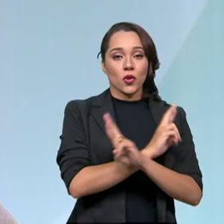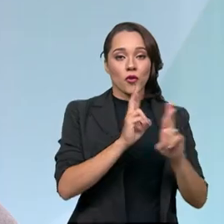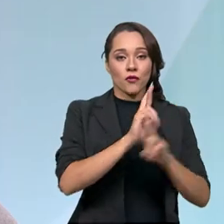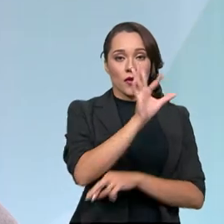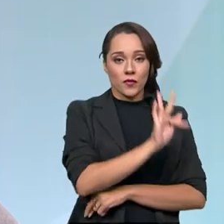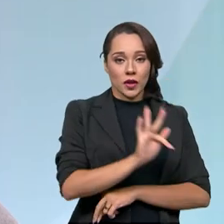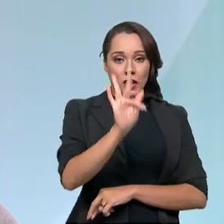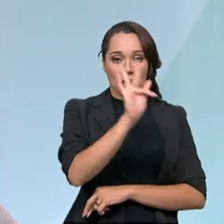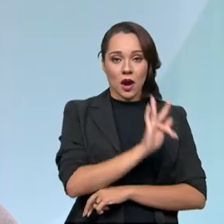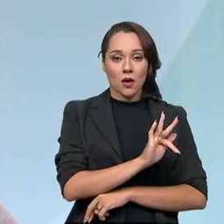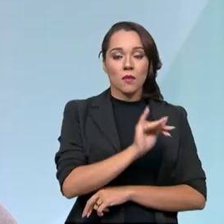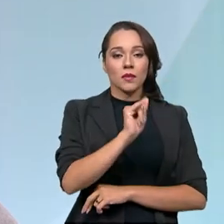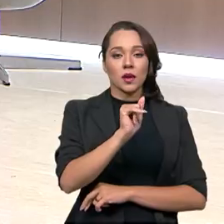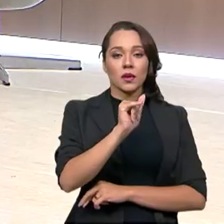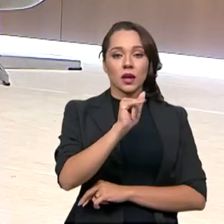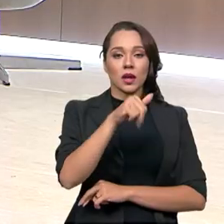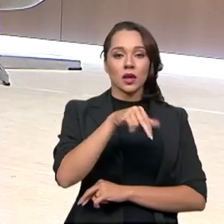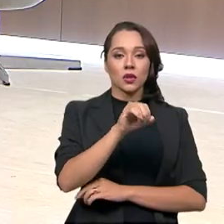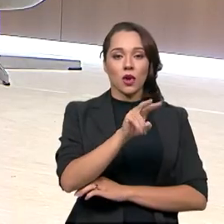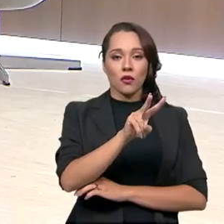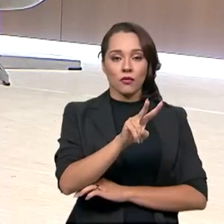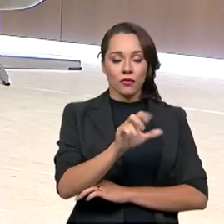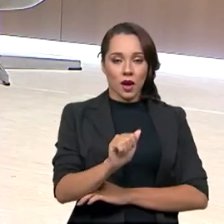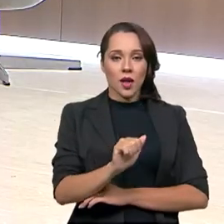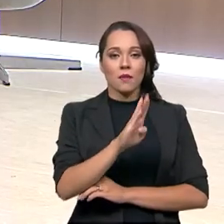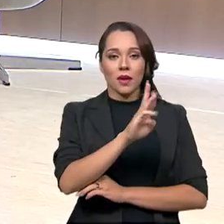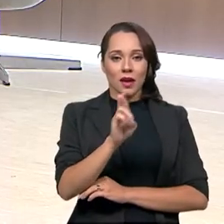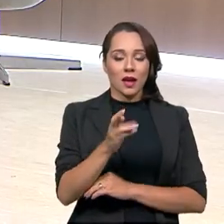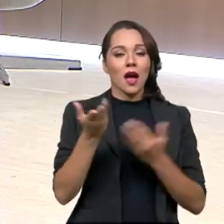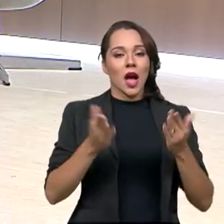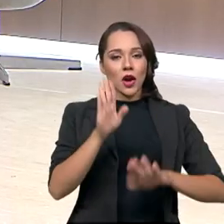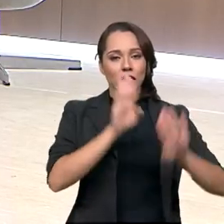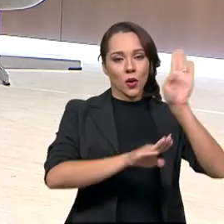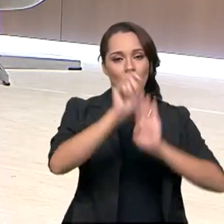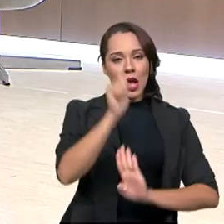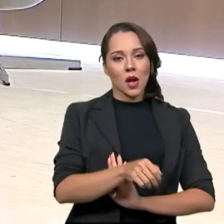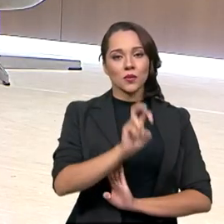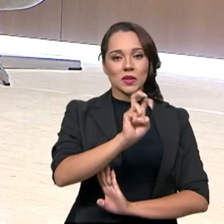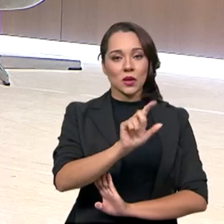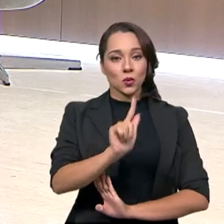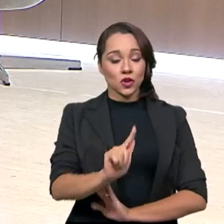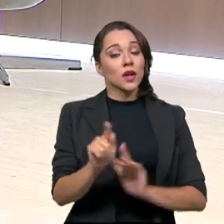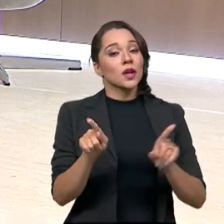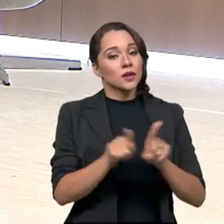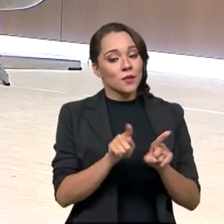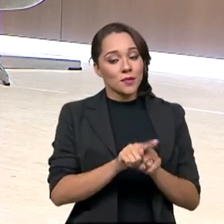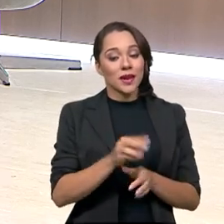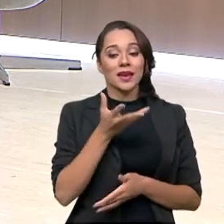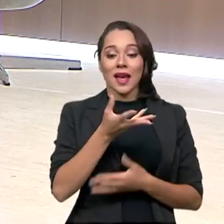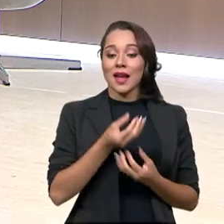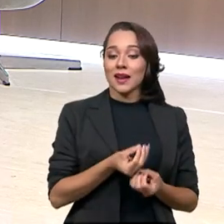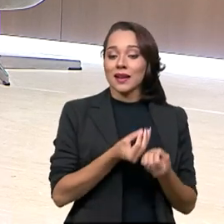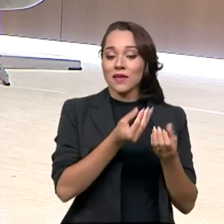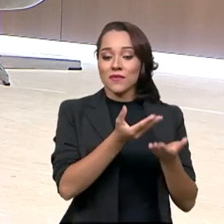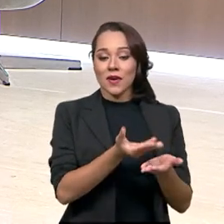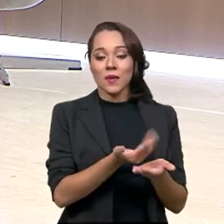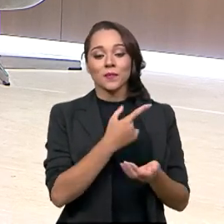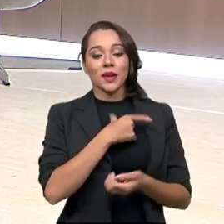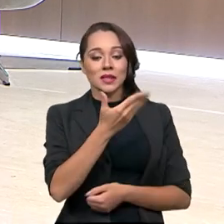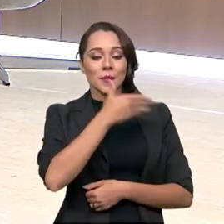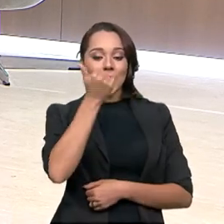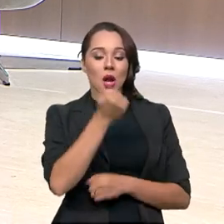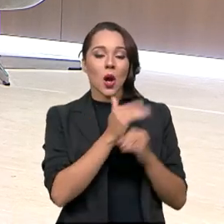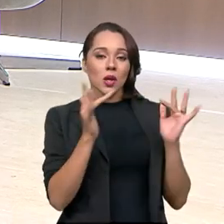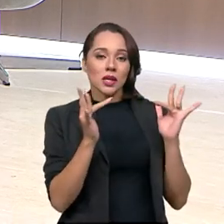federais pelo Inova BR. A gente está aí com o leilão da tecnologia 5G, que também quer levar essa melhor